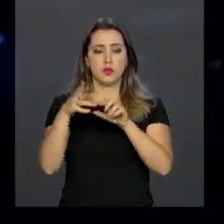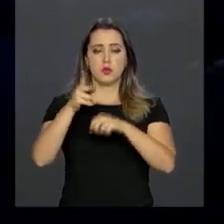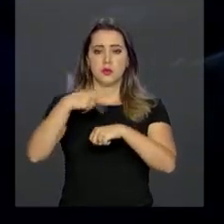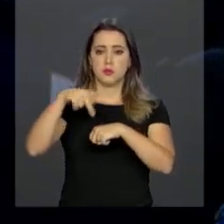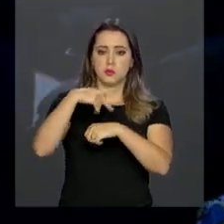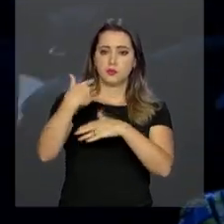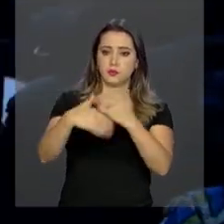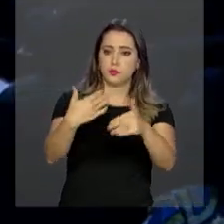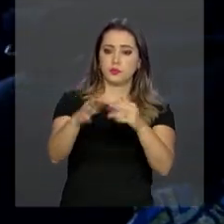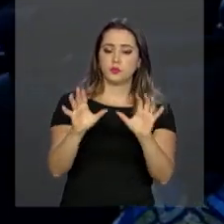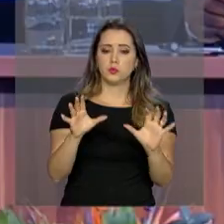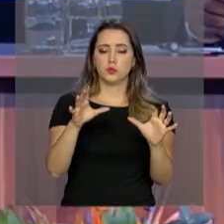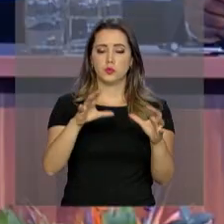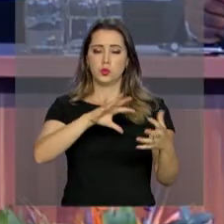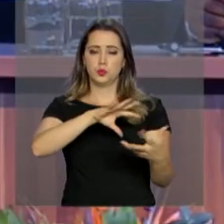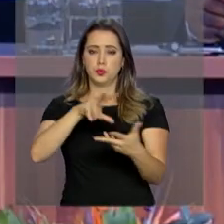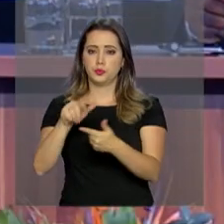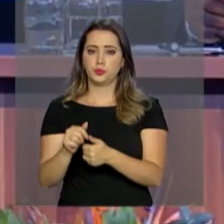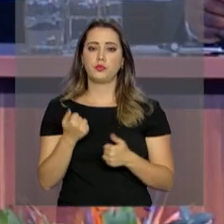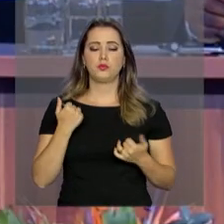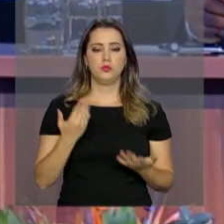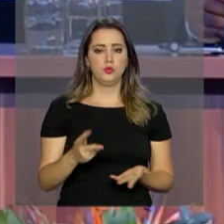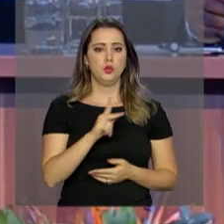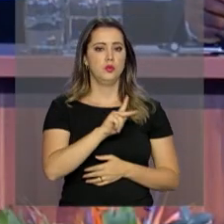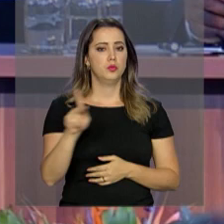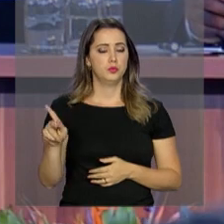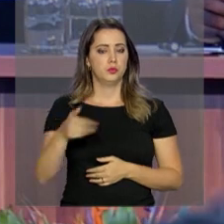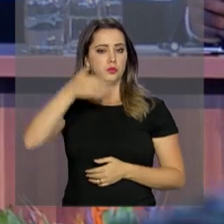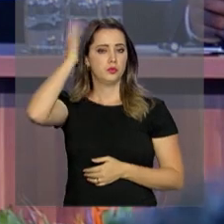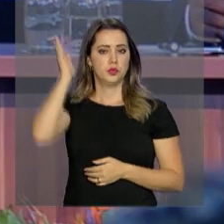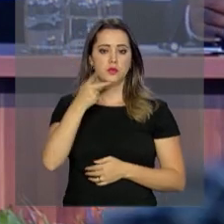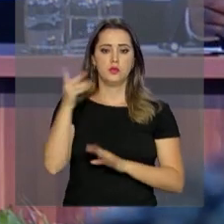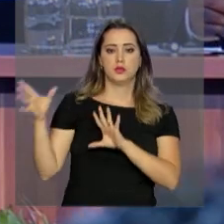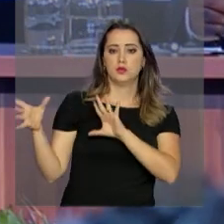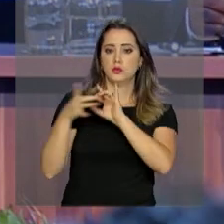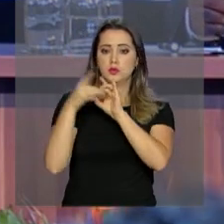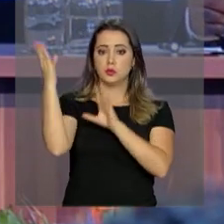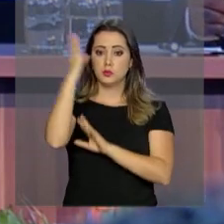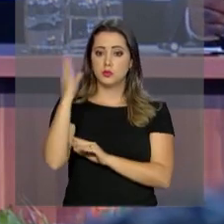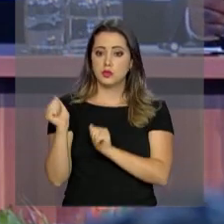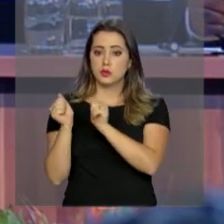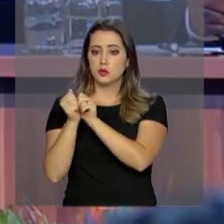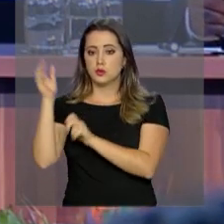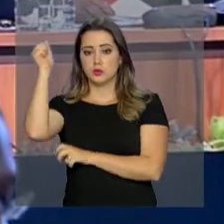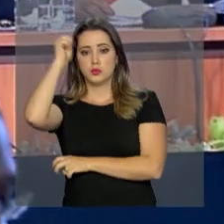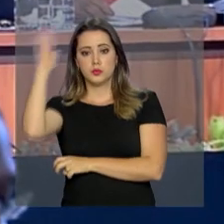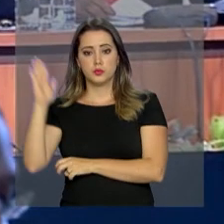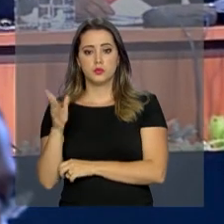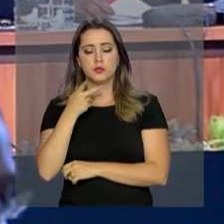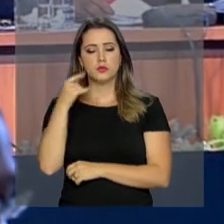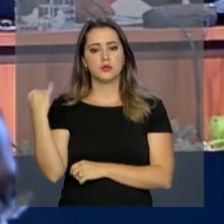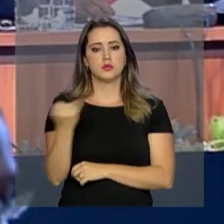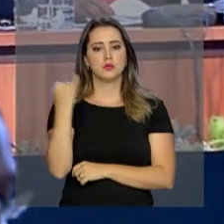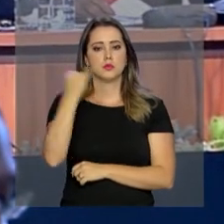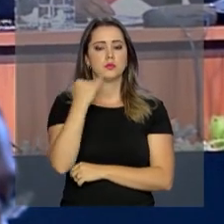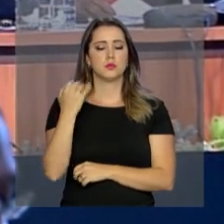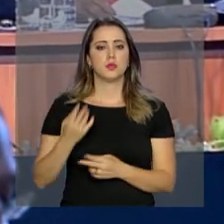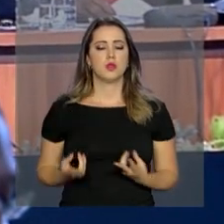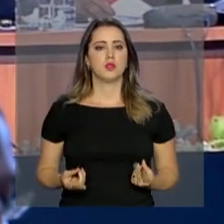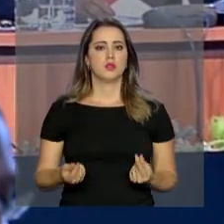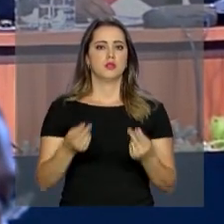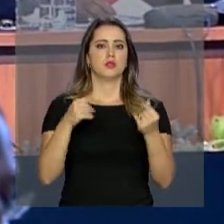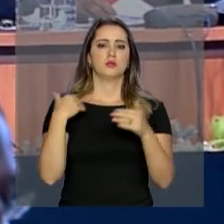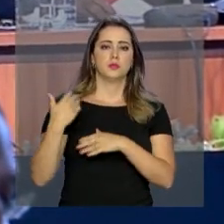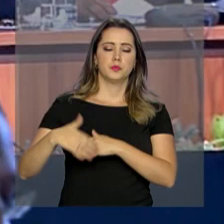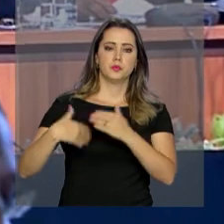desenvolvimento do globo. O presidente Michel Temer falou da ligação histórica entre Brasil e África e destacou os investimentos feitos